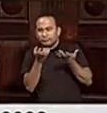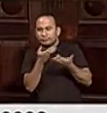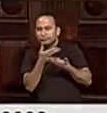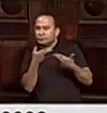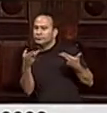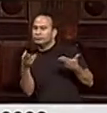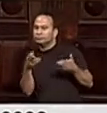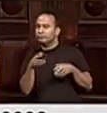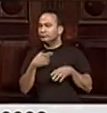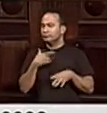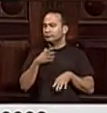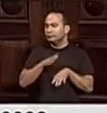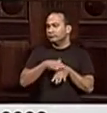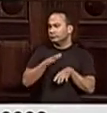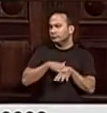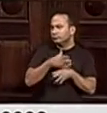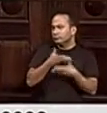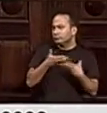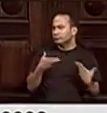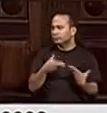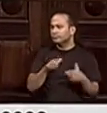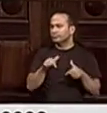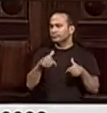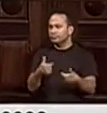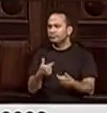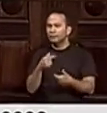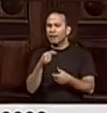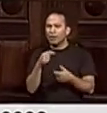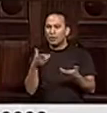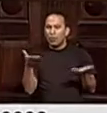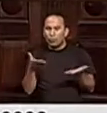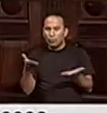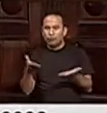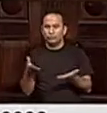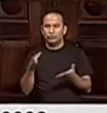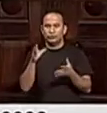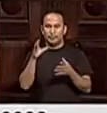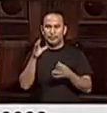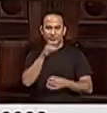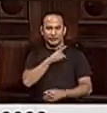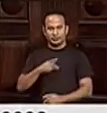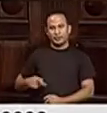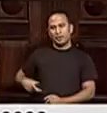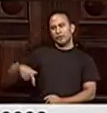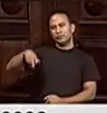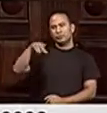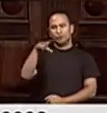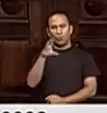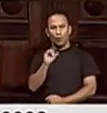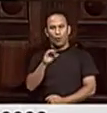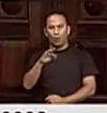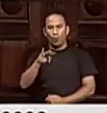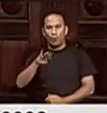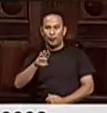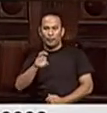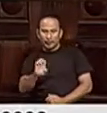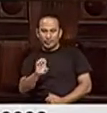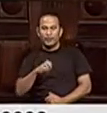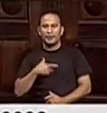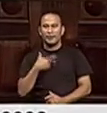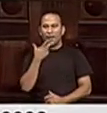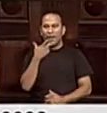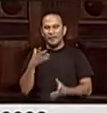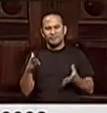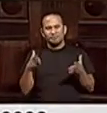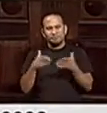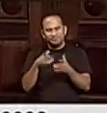trabalhar numa pretensa candidatura do atual presidente da CONLURB a deputado nas próximas eleições. Requer-se